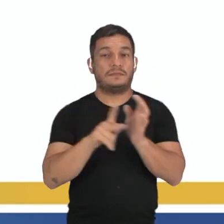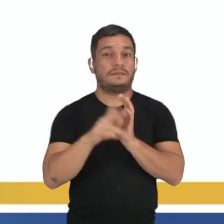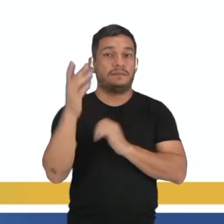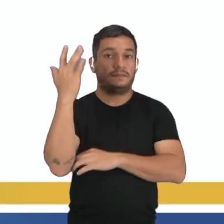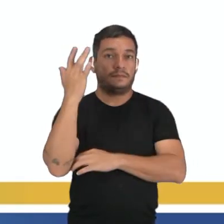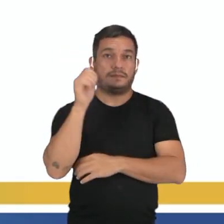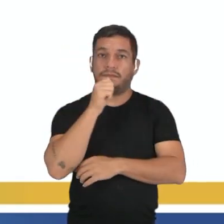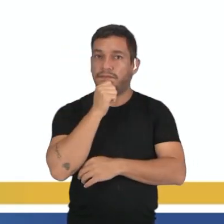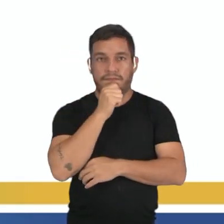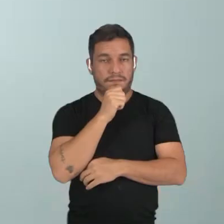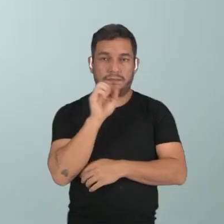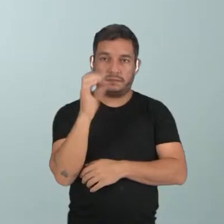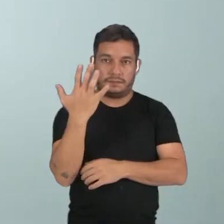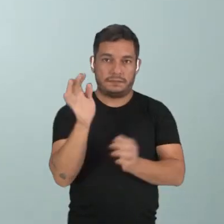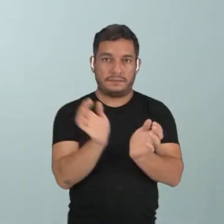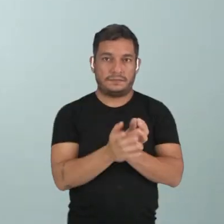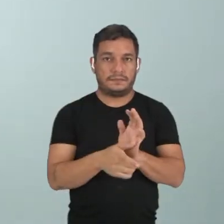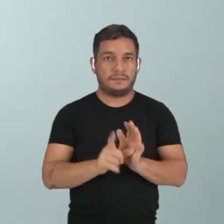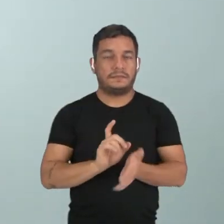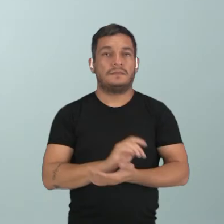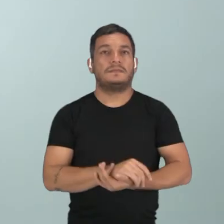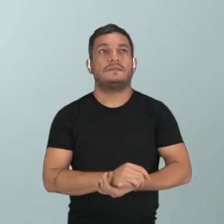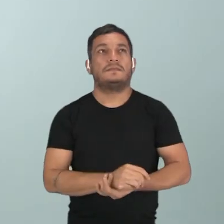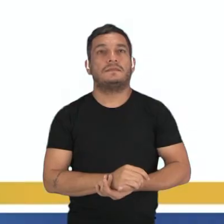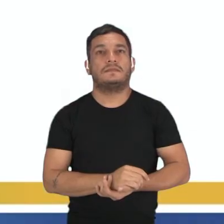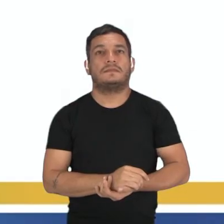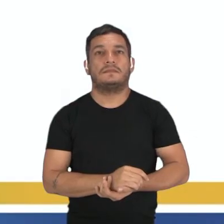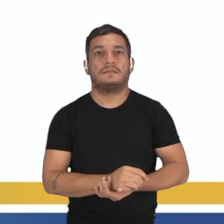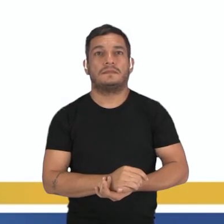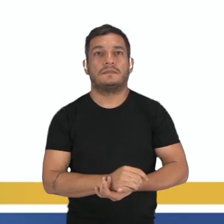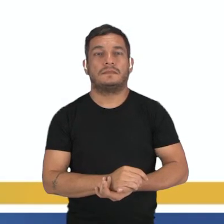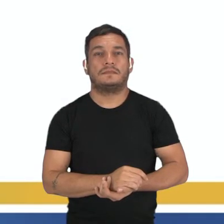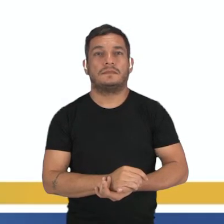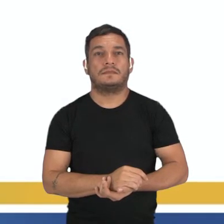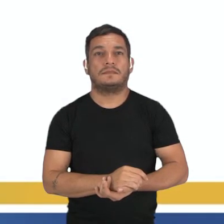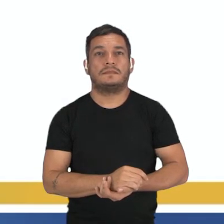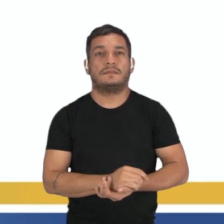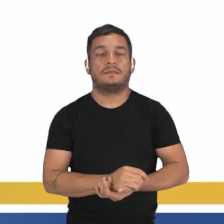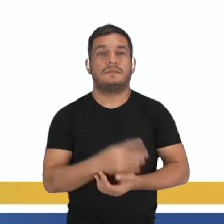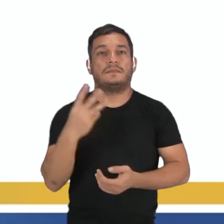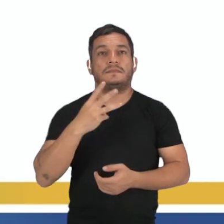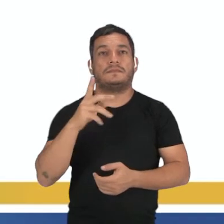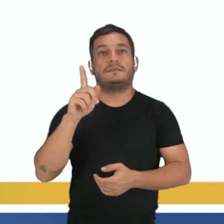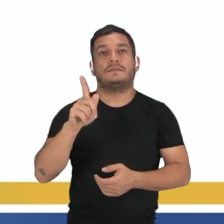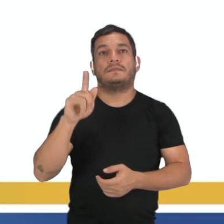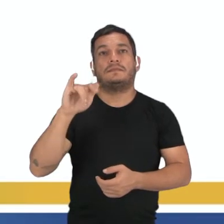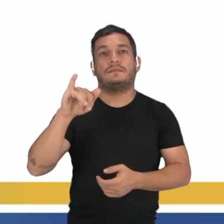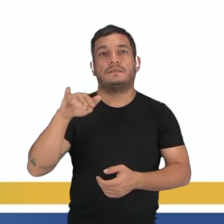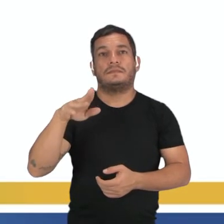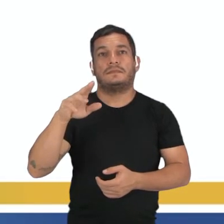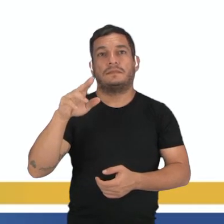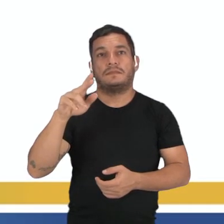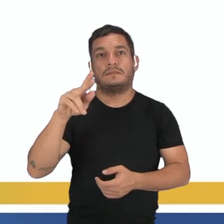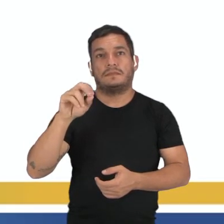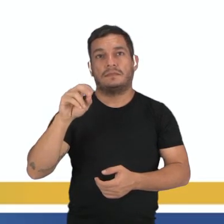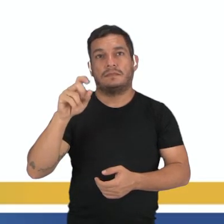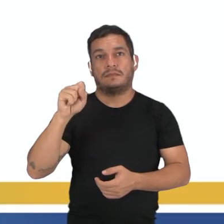não acontecia também nos grupos anteriores. Na nossa questão 3, nós temos aí o seguinte,